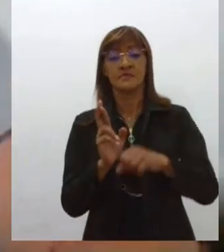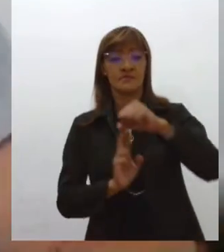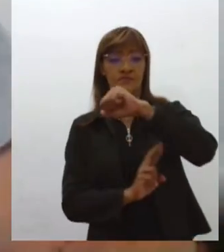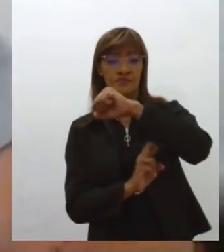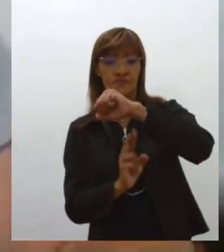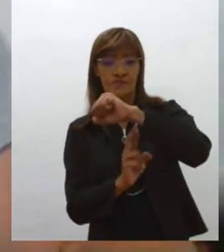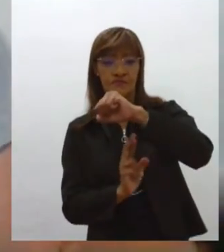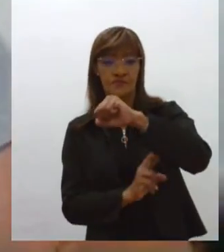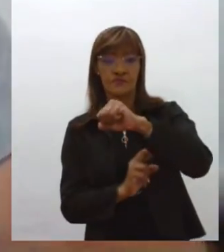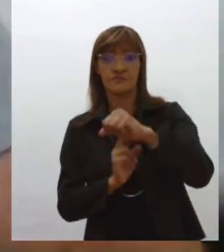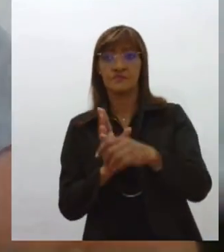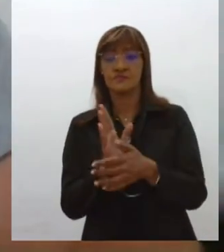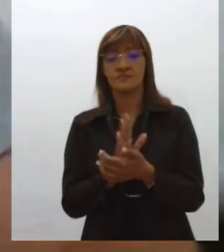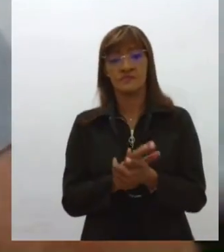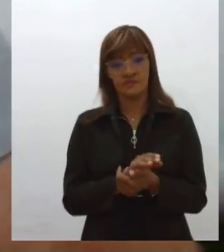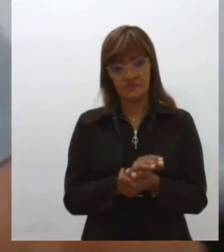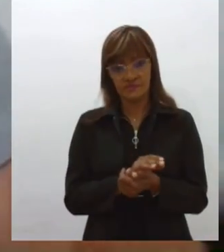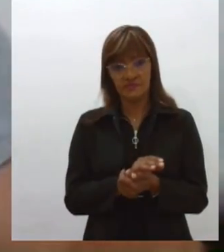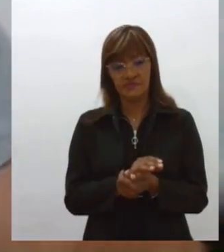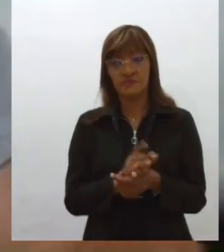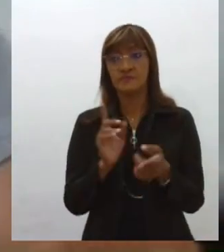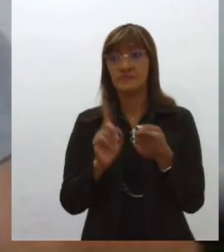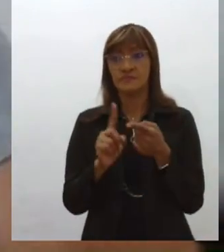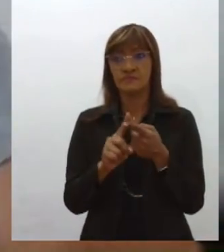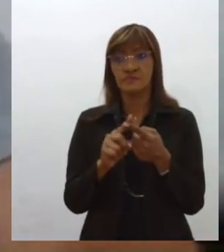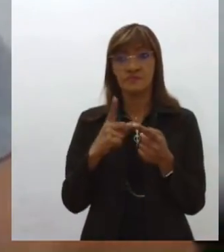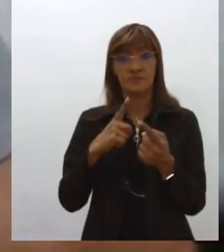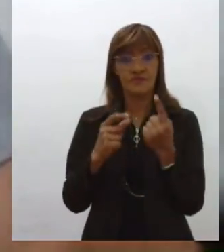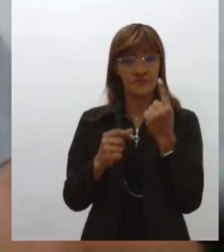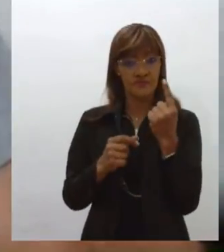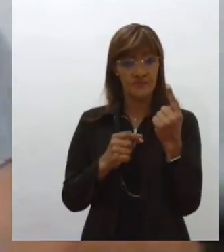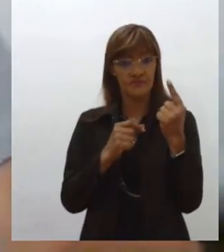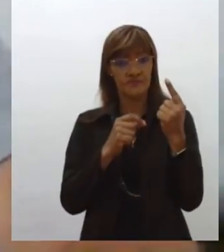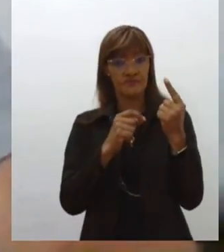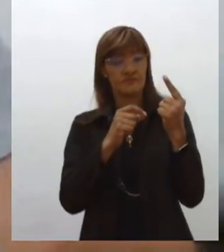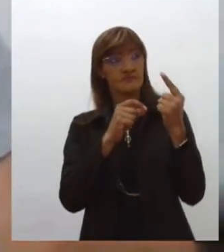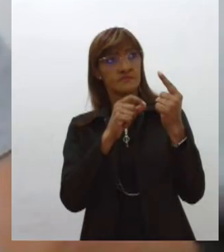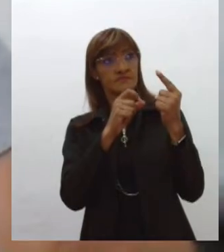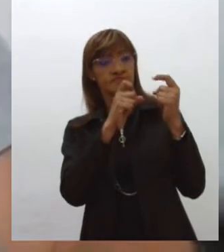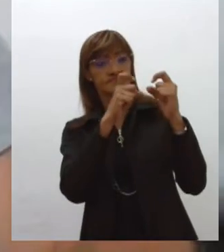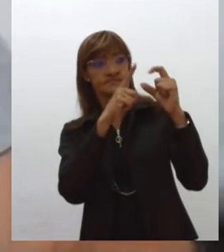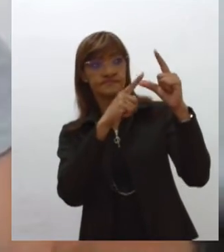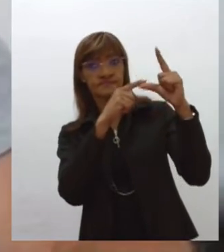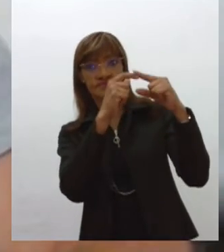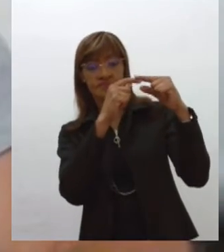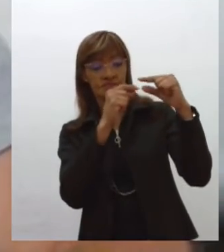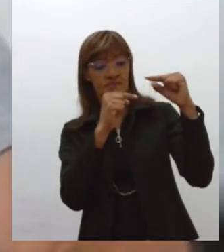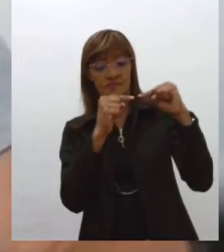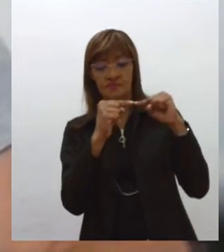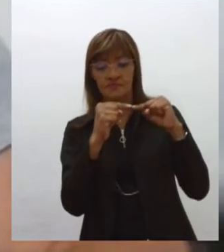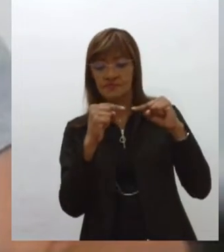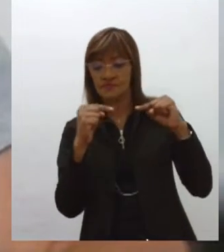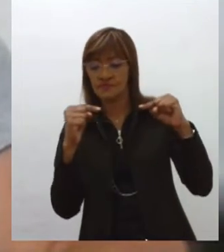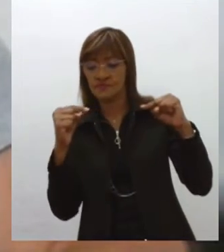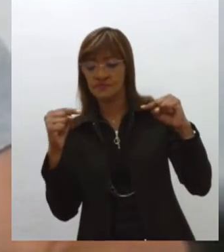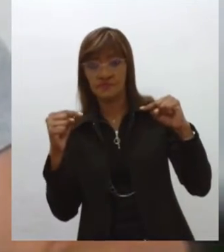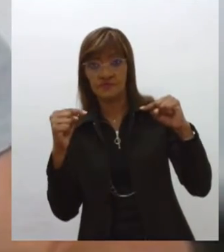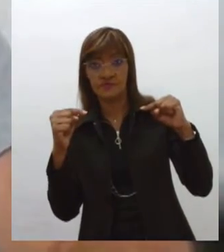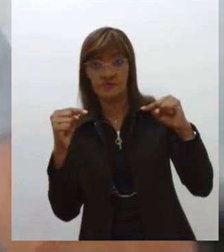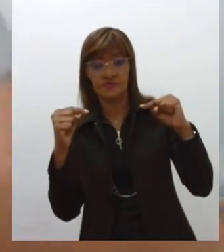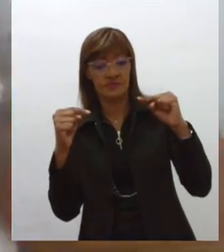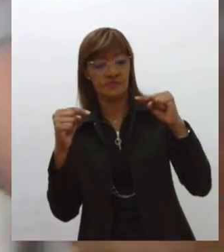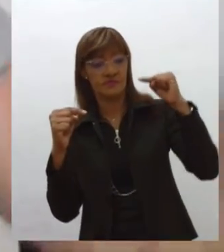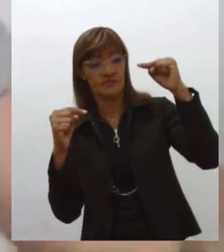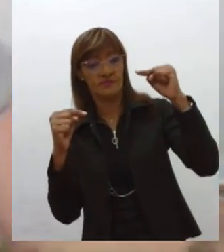acrescentados, né? E tem uma estrela acima da linha do Ordem e Progresso, que é a